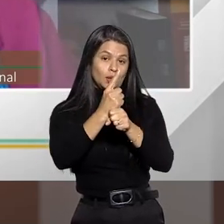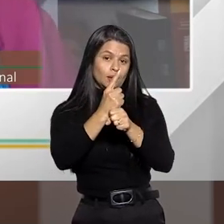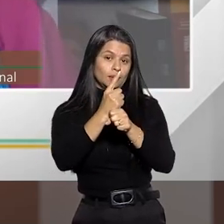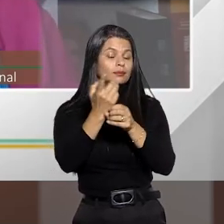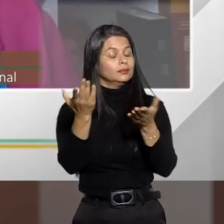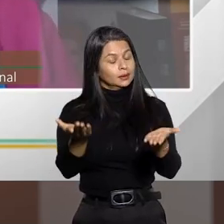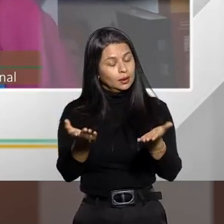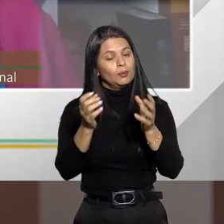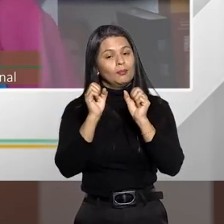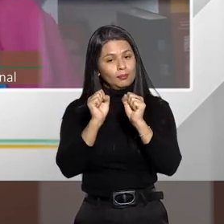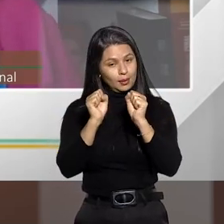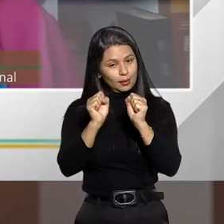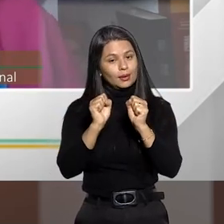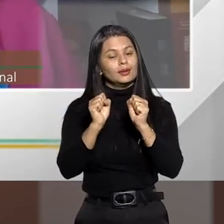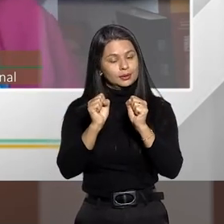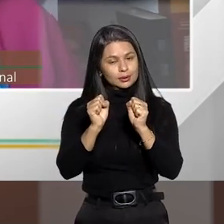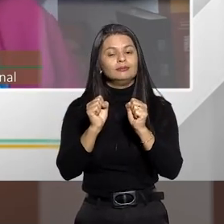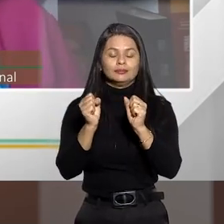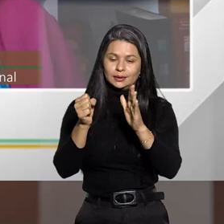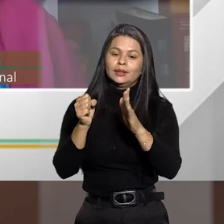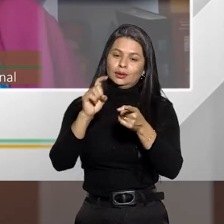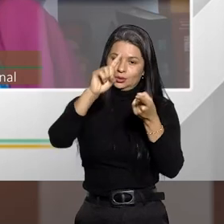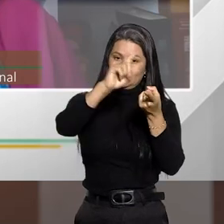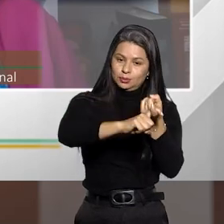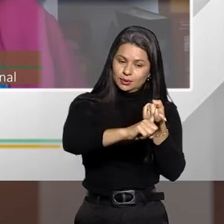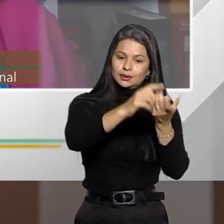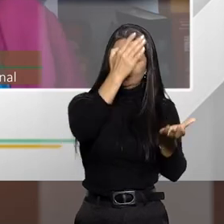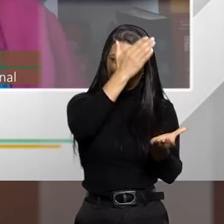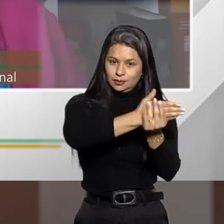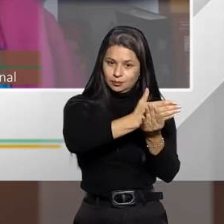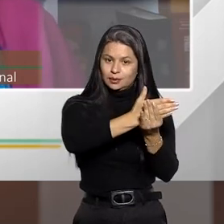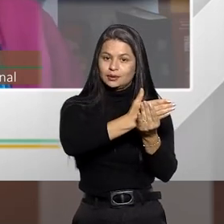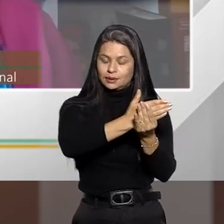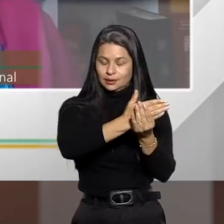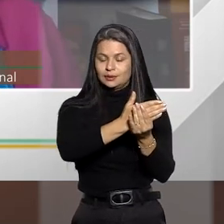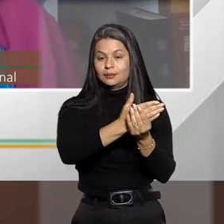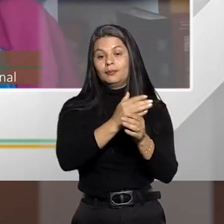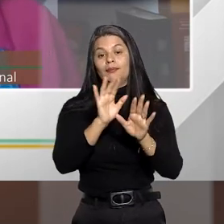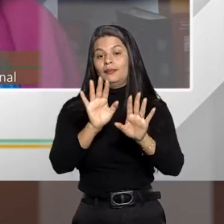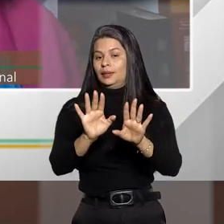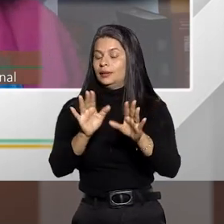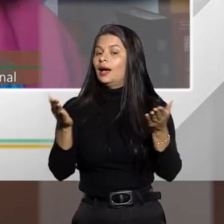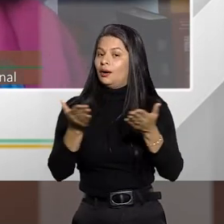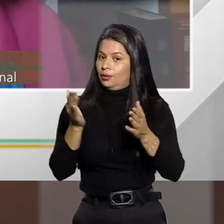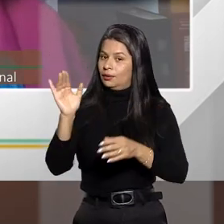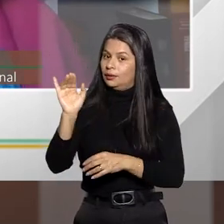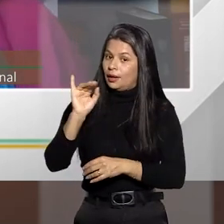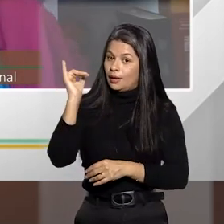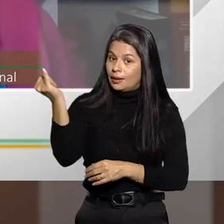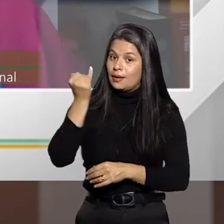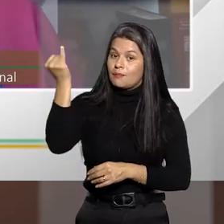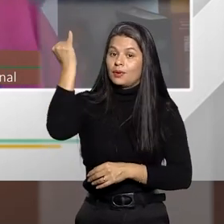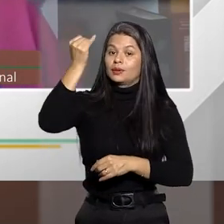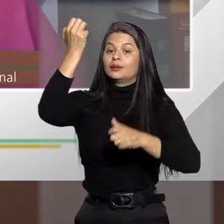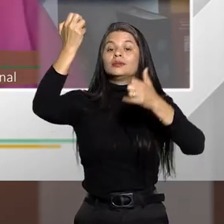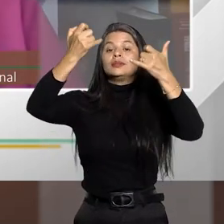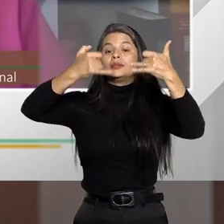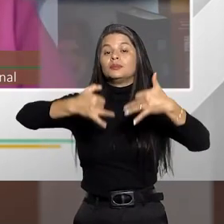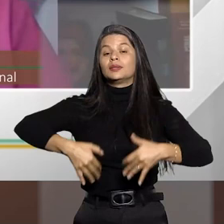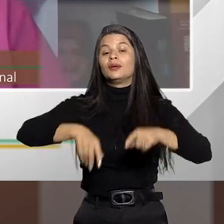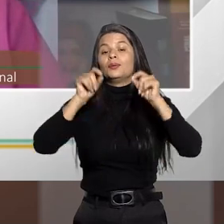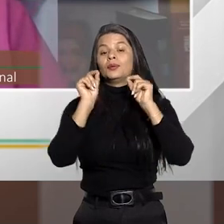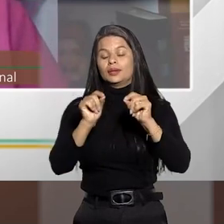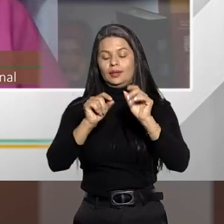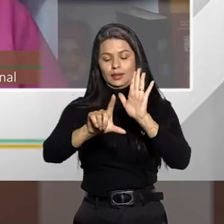neste caso, o indivíduo pode, sim, receber a suspensão condicional do processo. Agora, é importante ressaltar que a